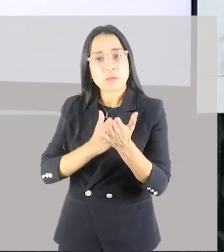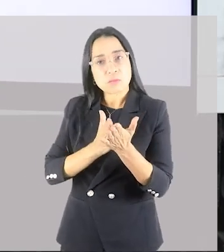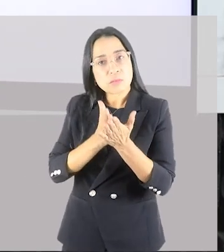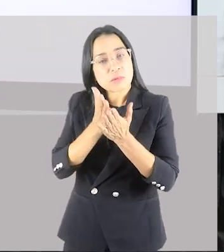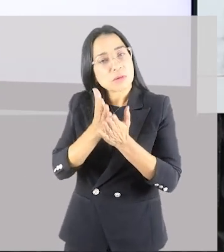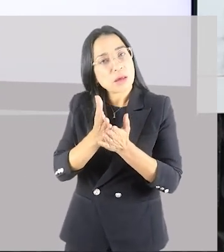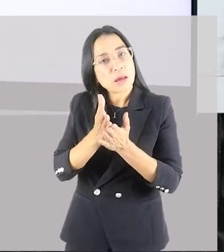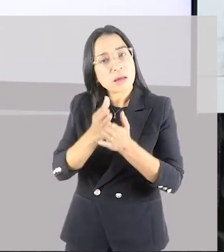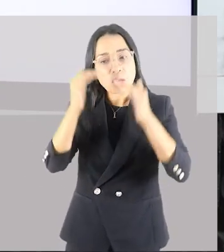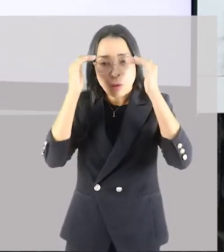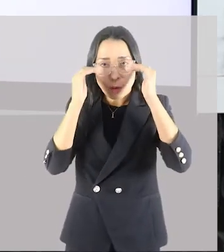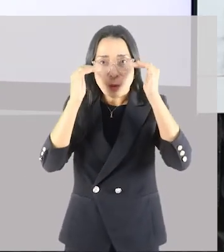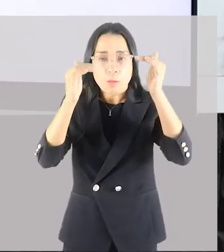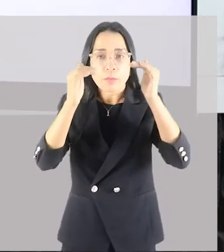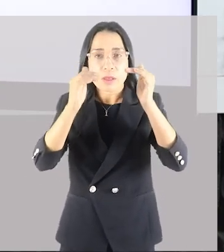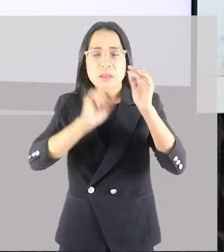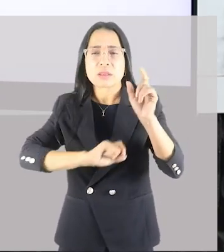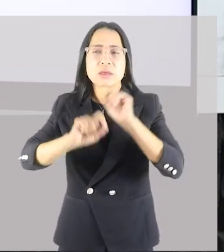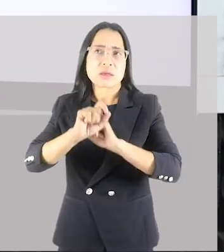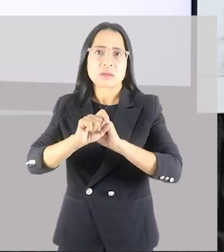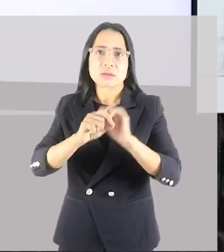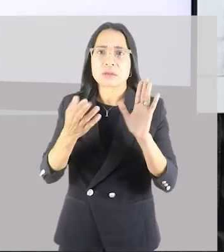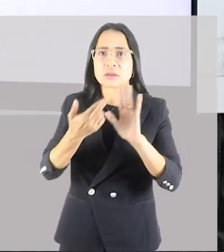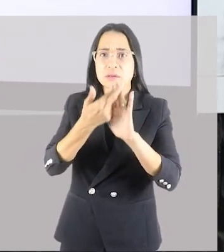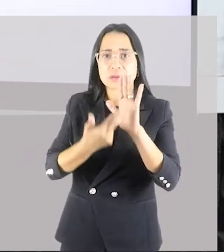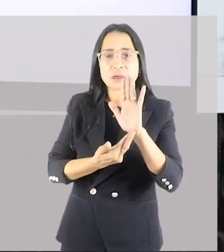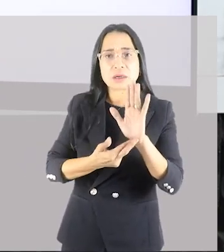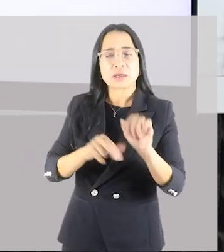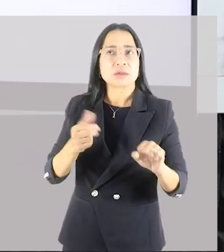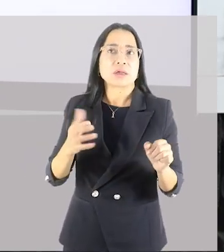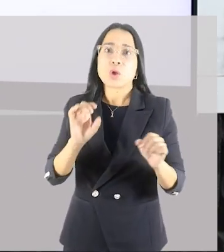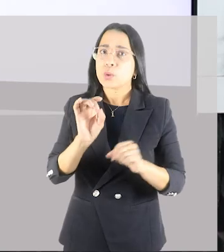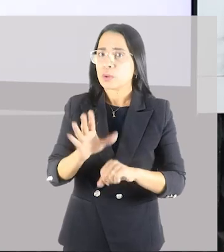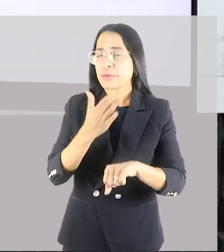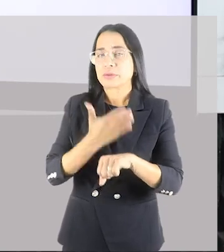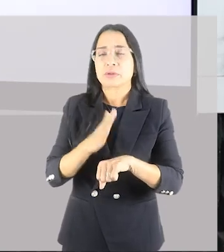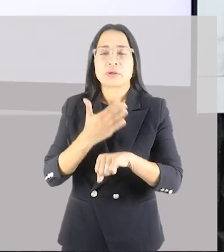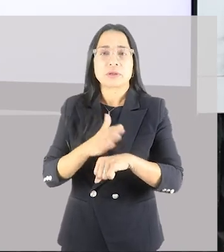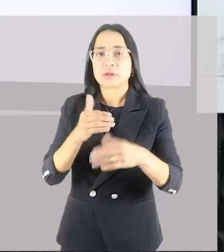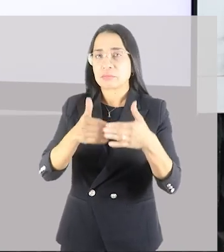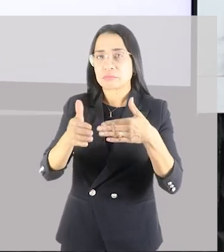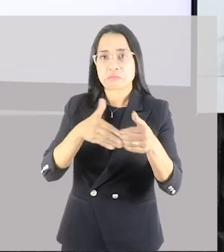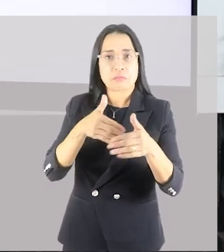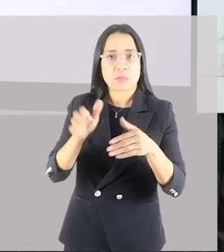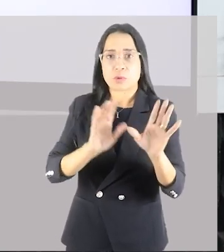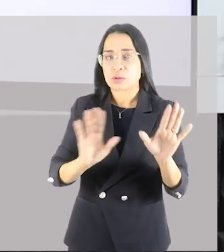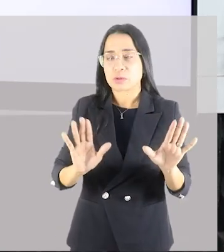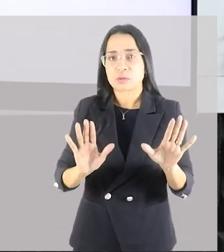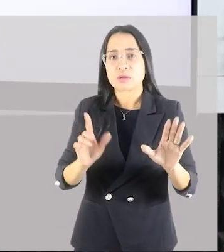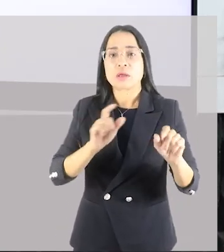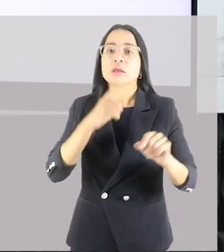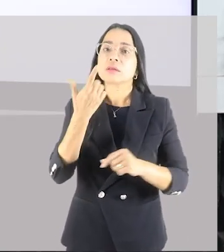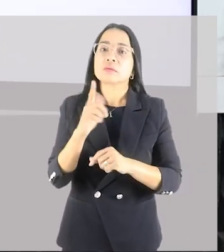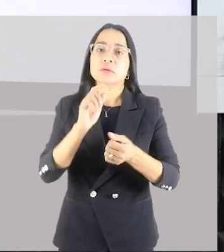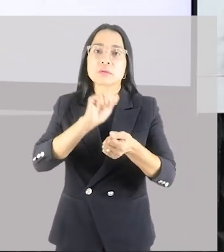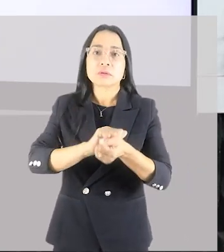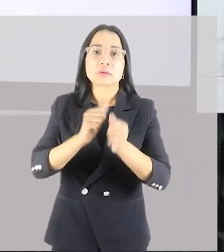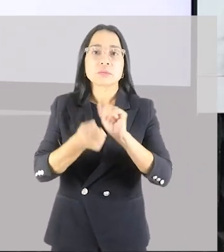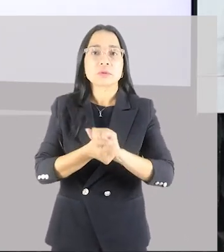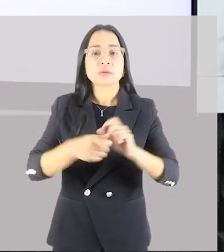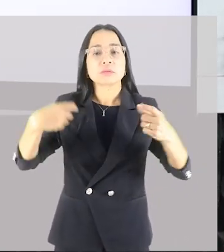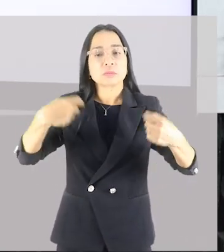indo somente treinar por treinar. Não teremos as adaptações necessárias